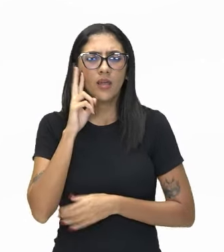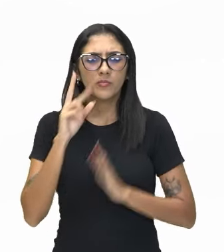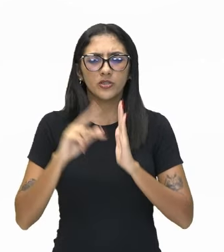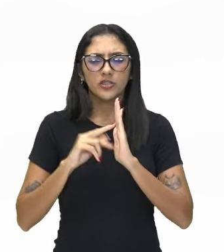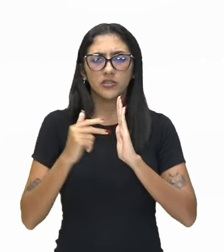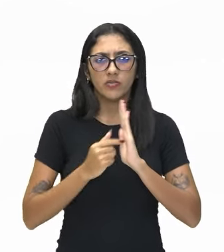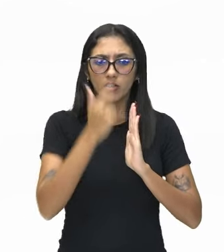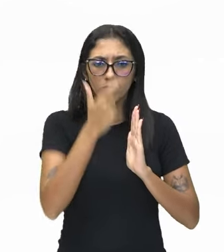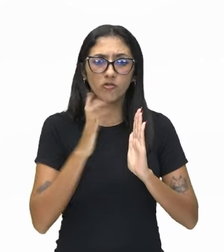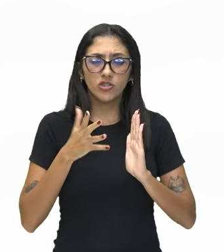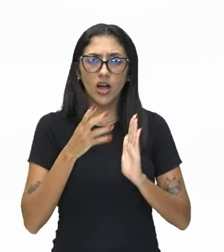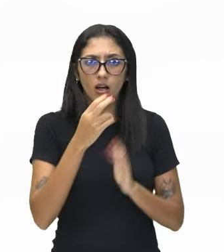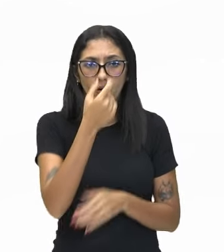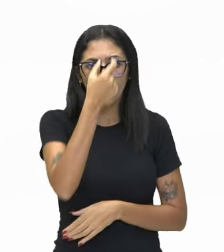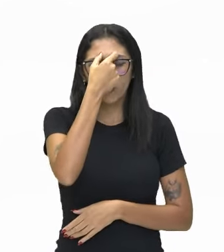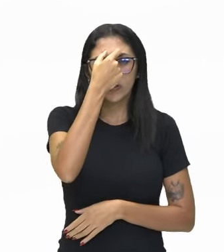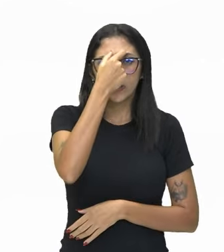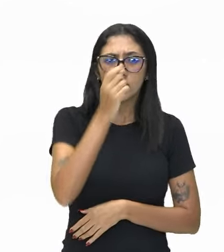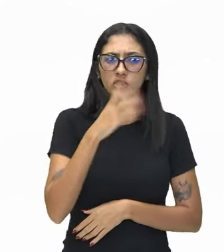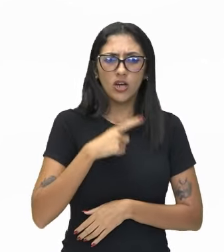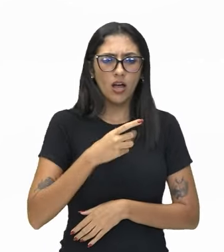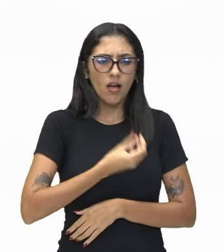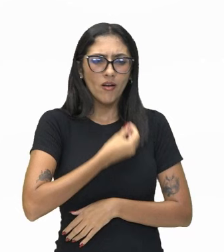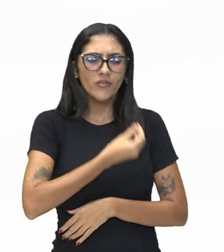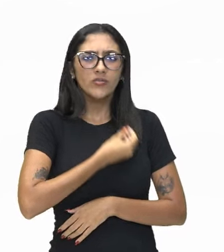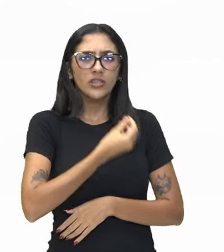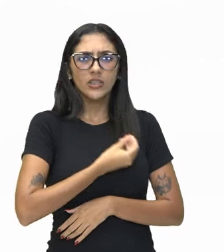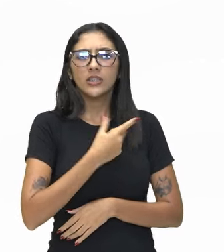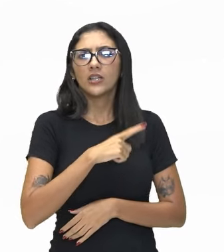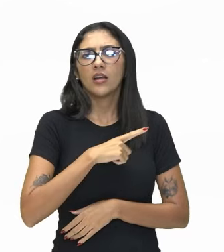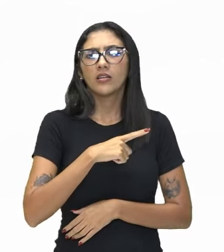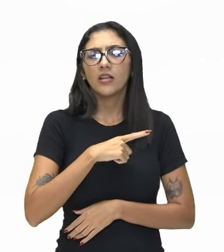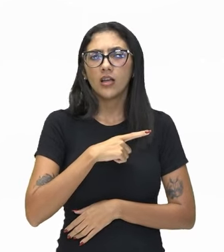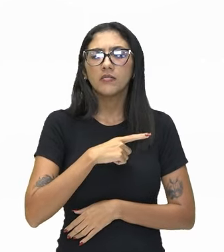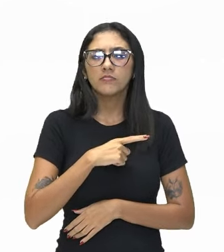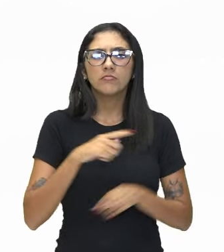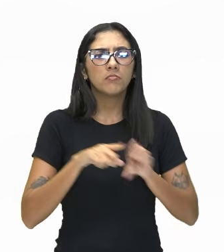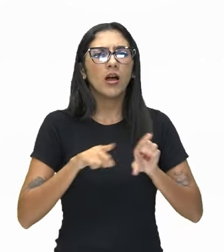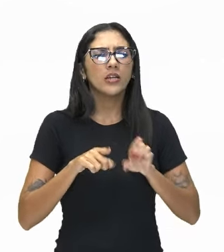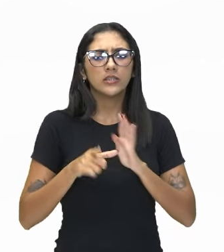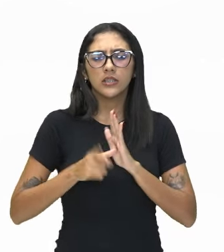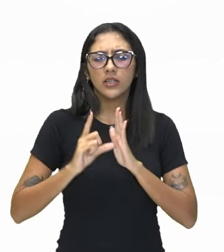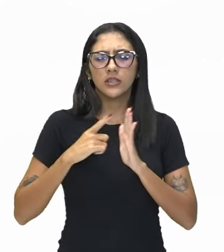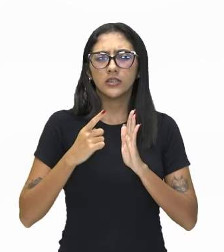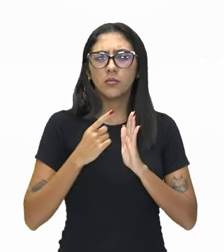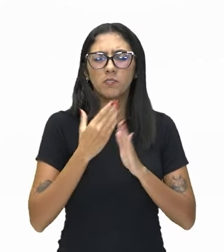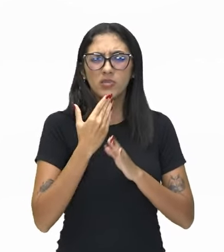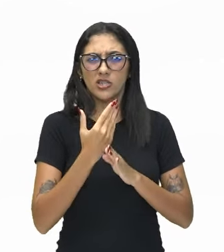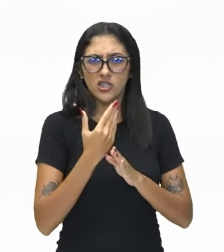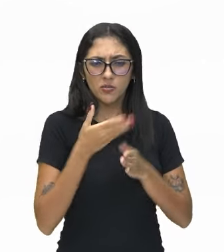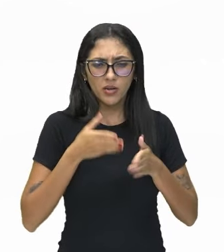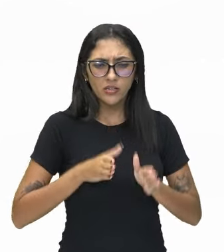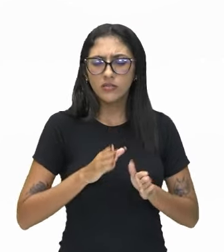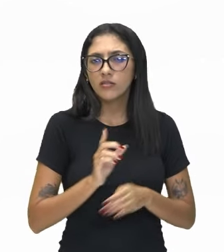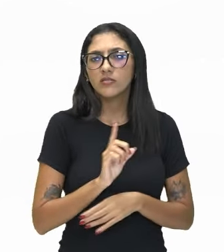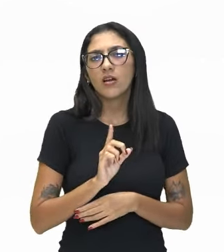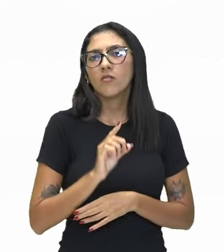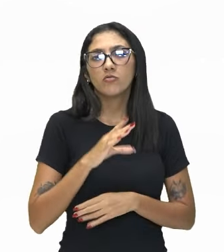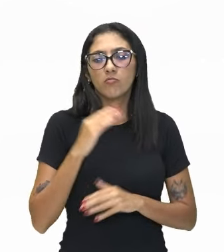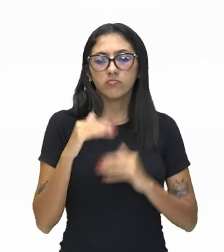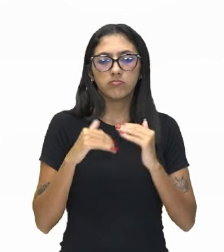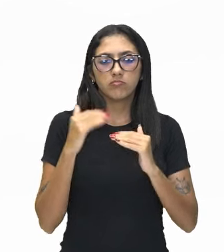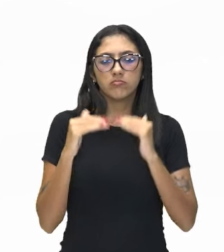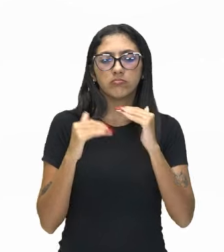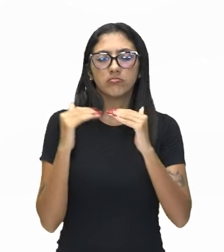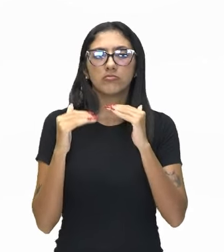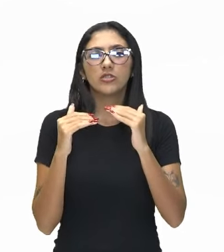estou aí. Eu já estou nesse mundo. Pedir para nascer? Não. E agora? Agora eu vou ter que